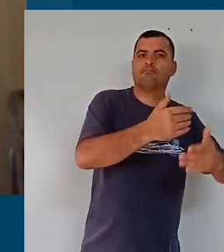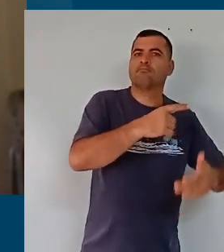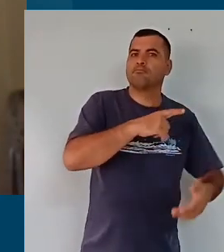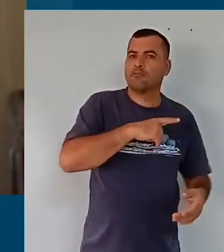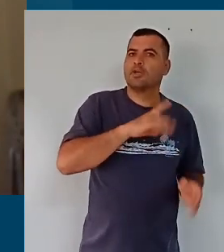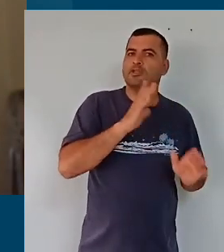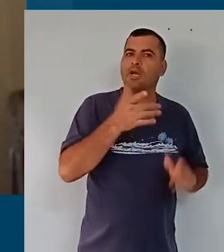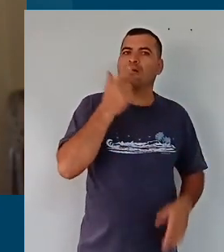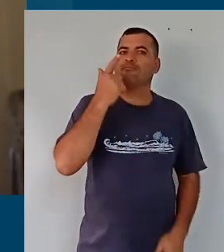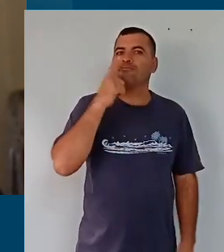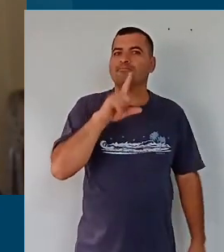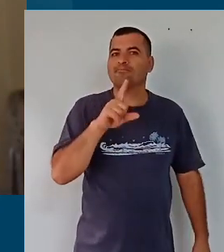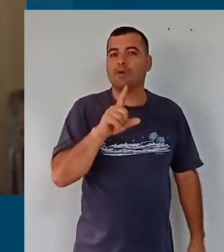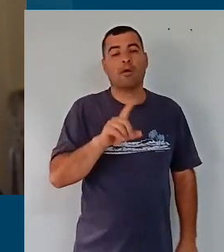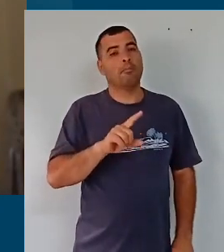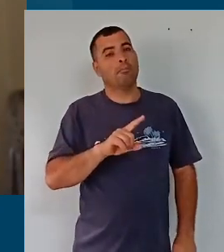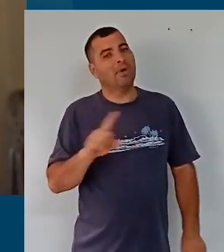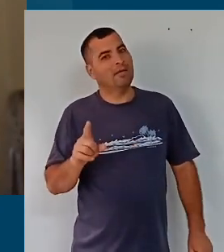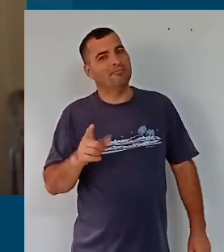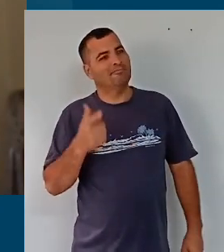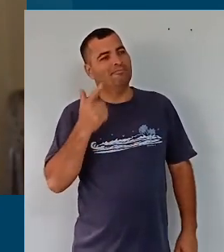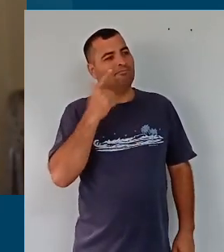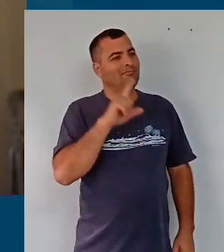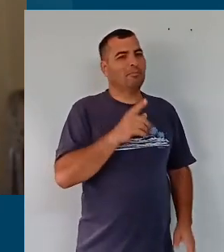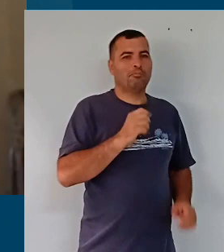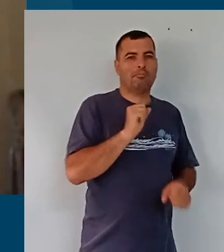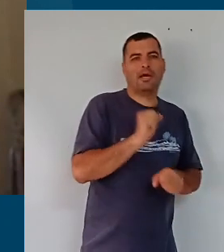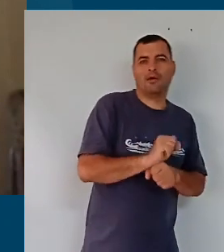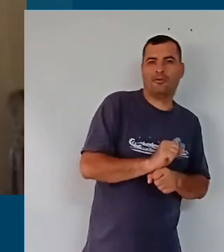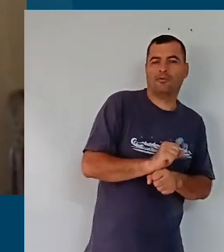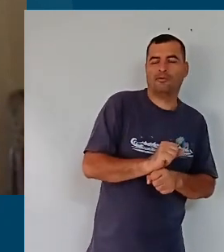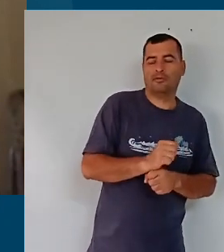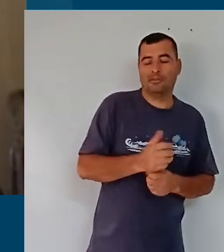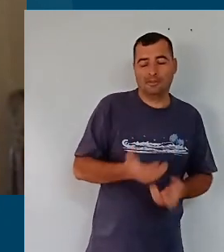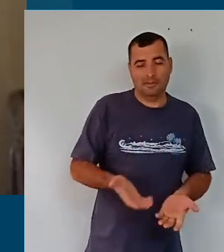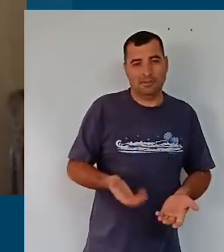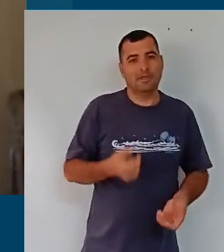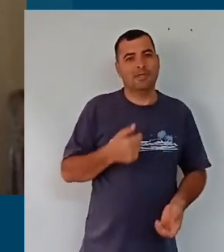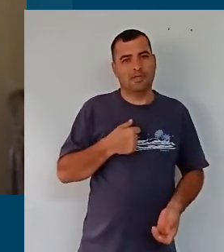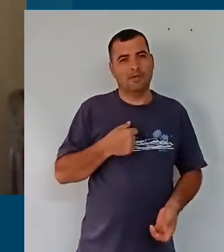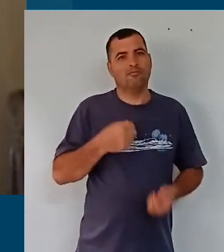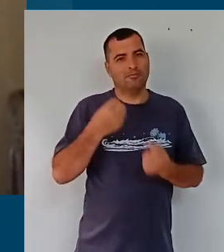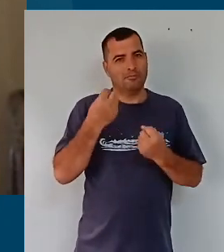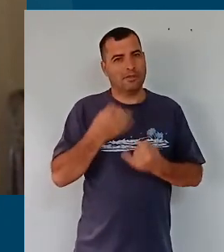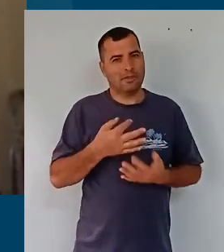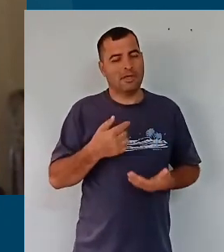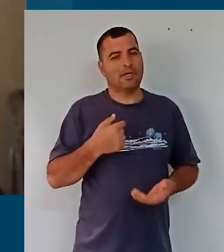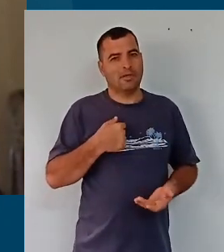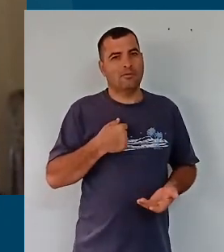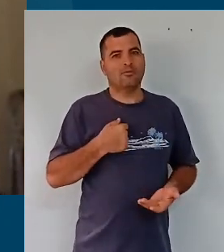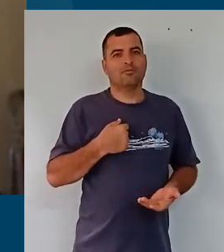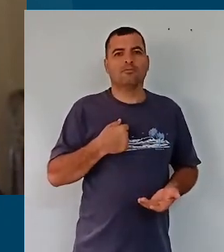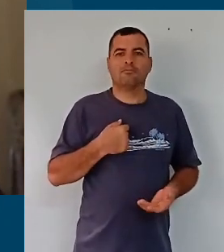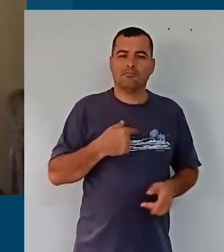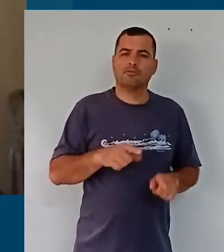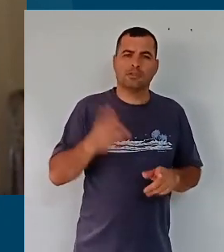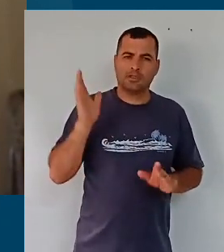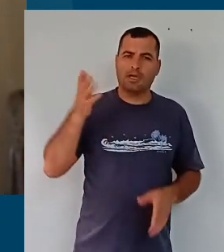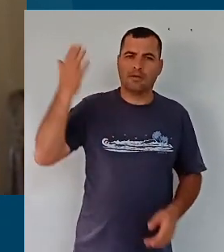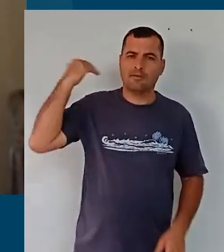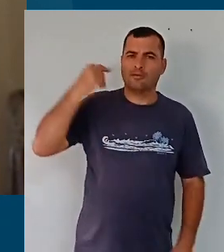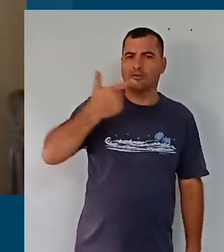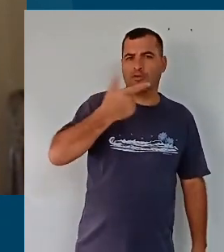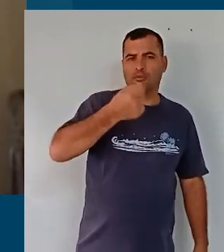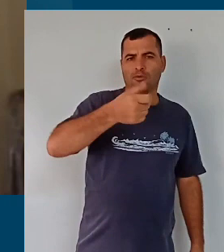muito bem sucedidas, mas não caminharam. E eu posso dizer isso como profissional da rede. Nós, em 2009,